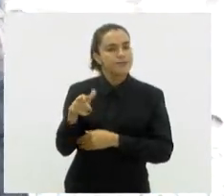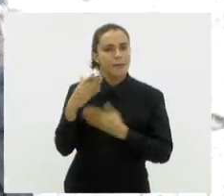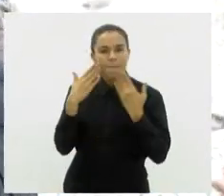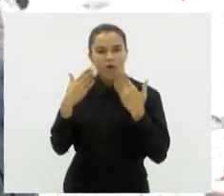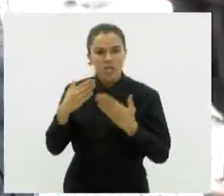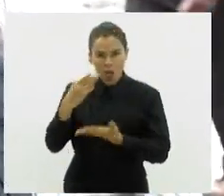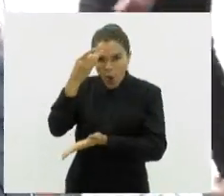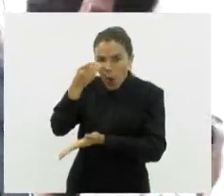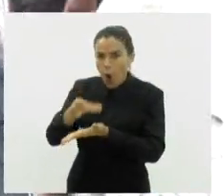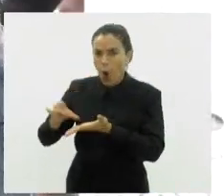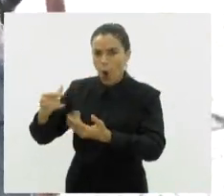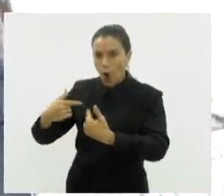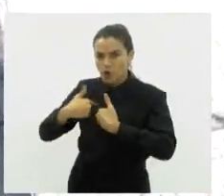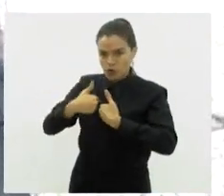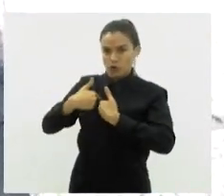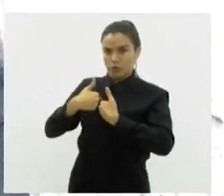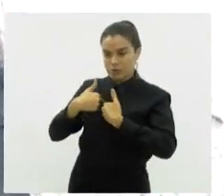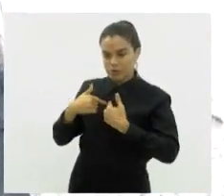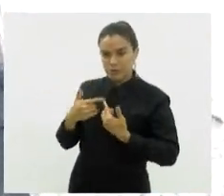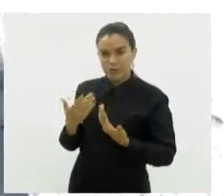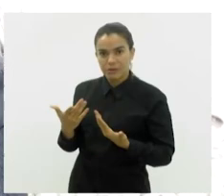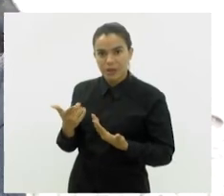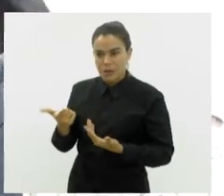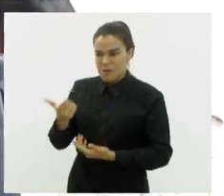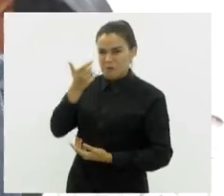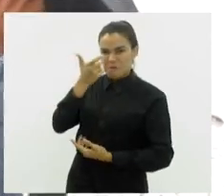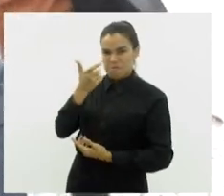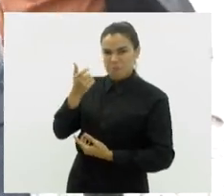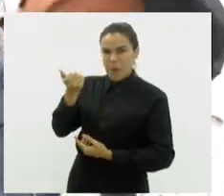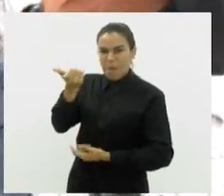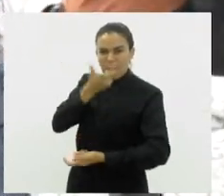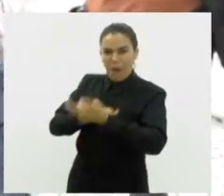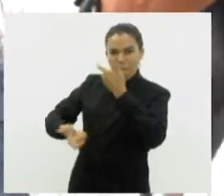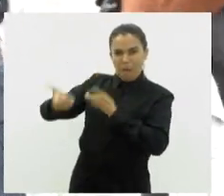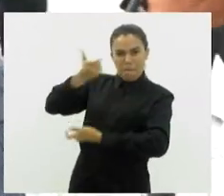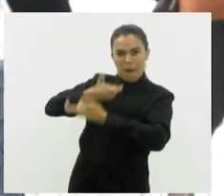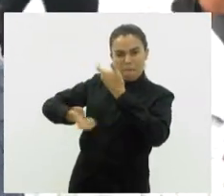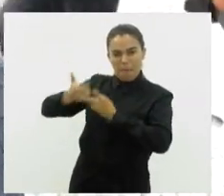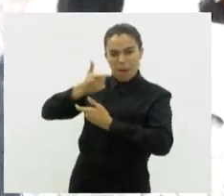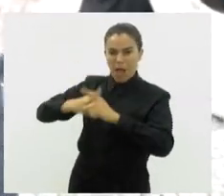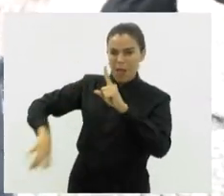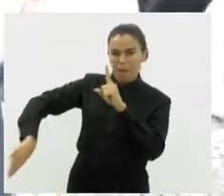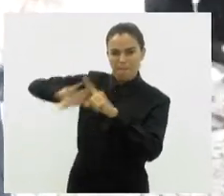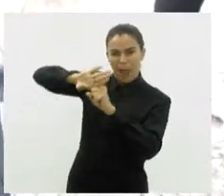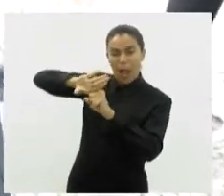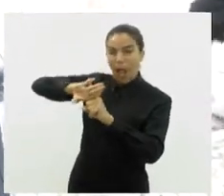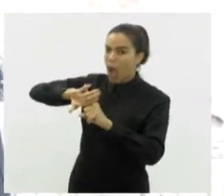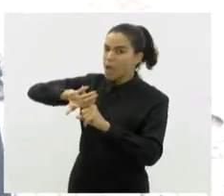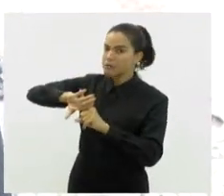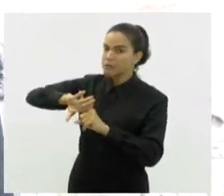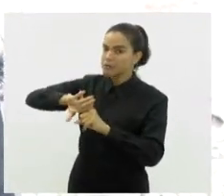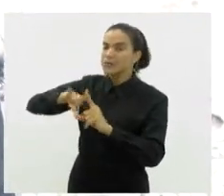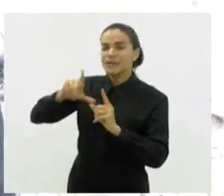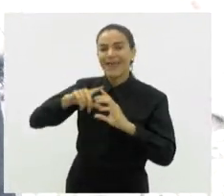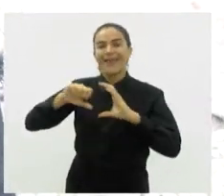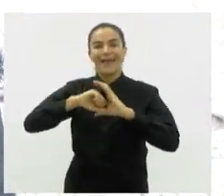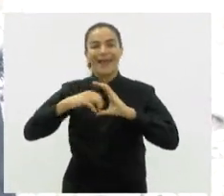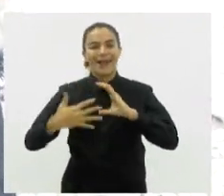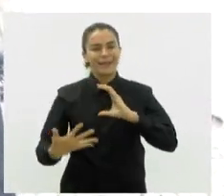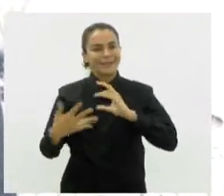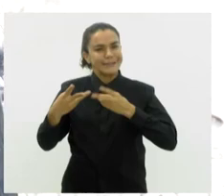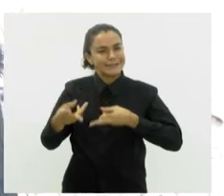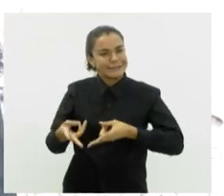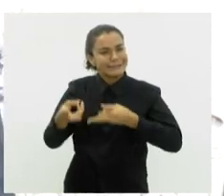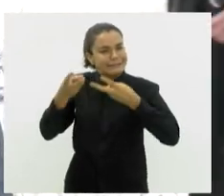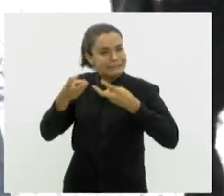odeia. Ela tem a fala dela, vem com xingamento, ela quer chutar. Então, tem muitas características que você começa